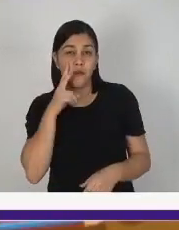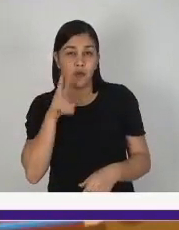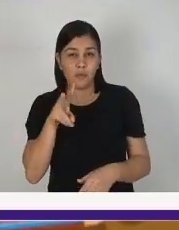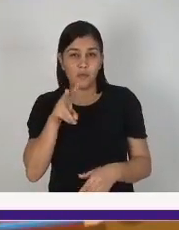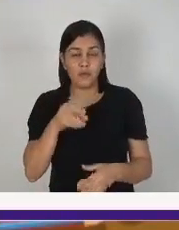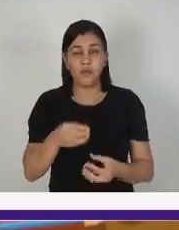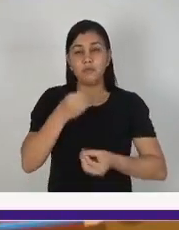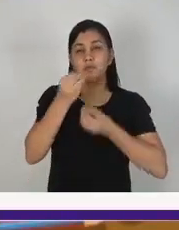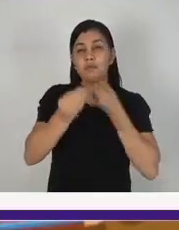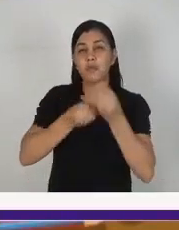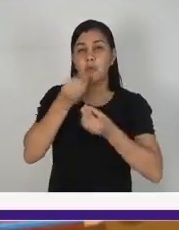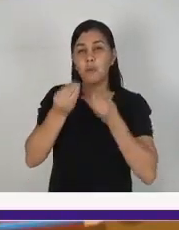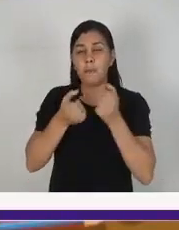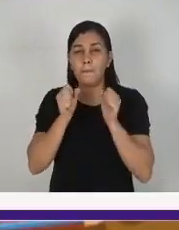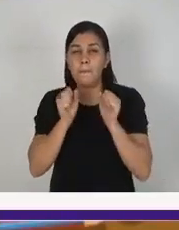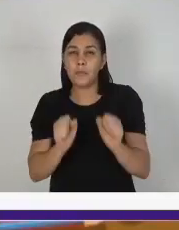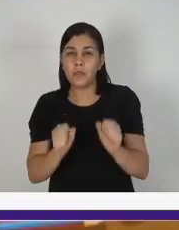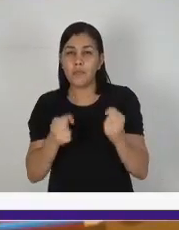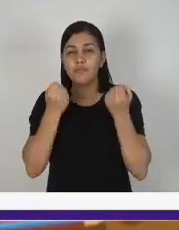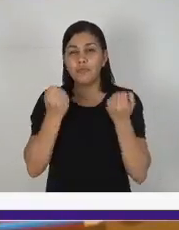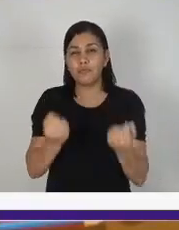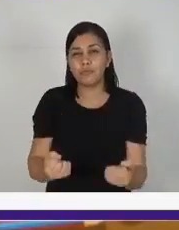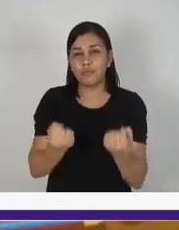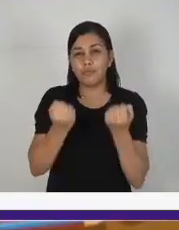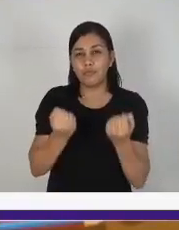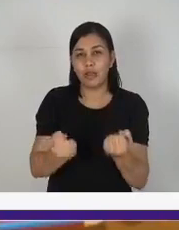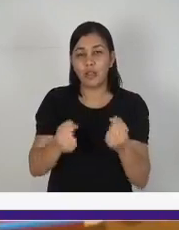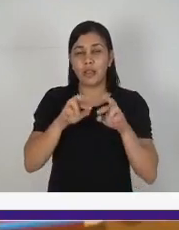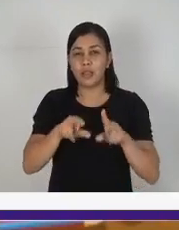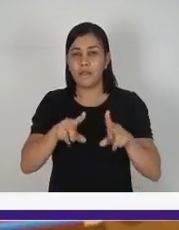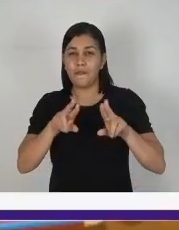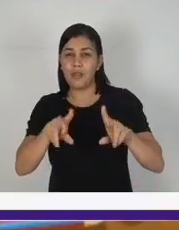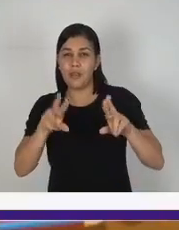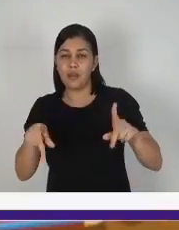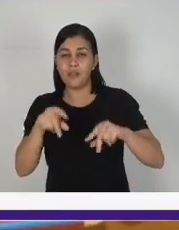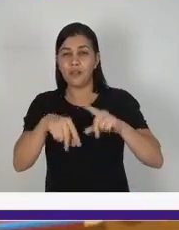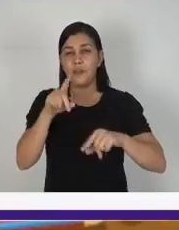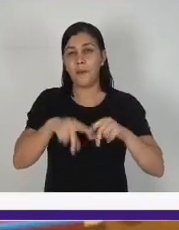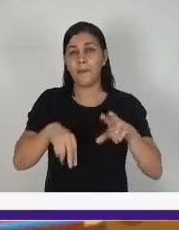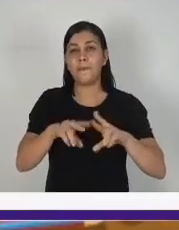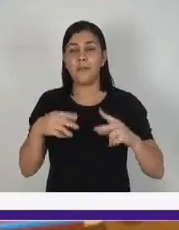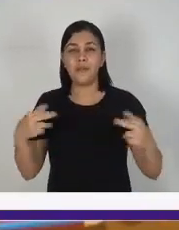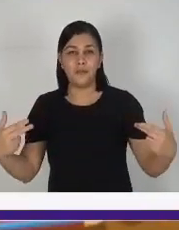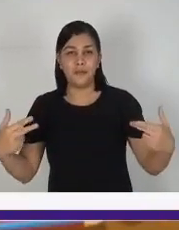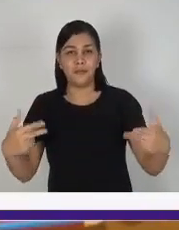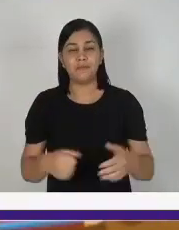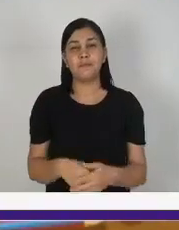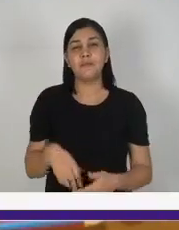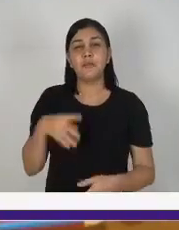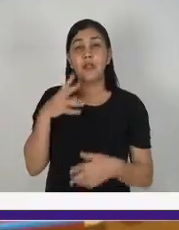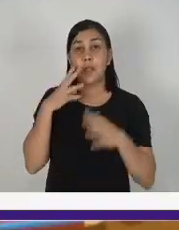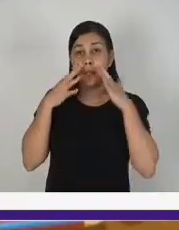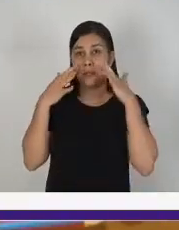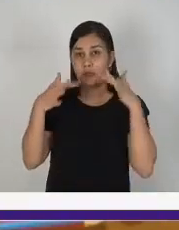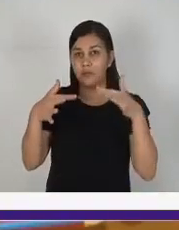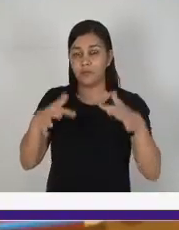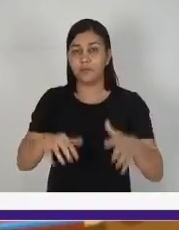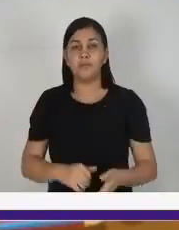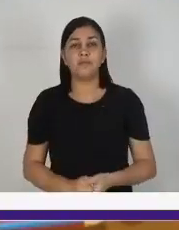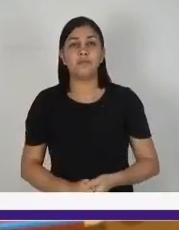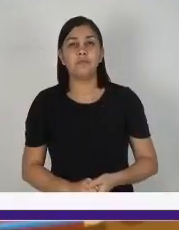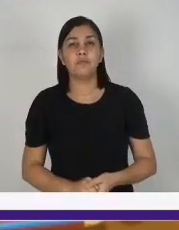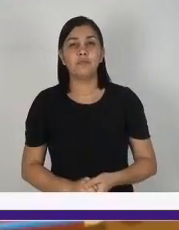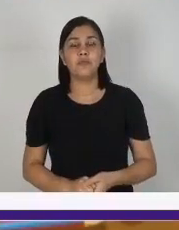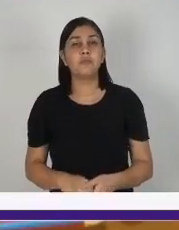como podemos pesar vários objetos. Fique ligado! A